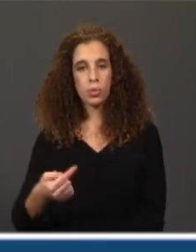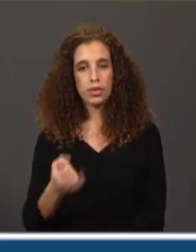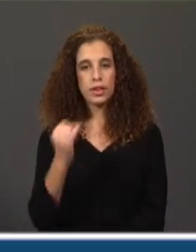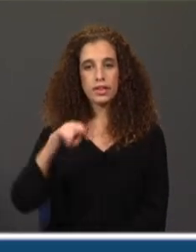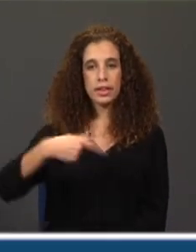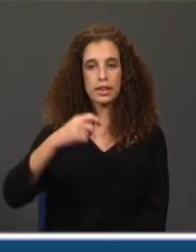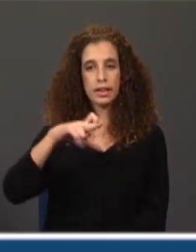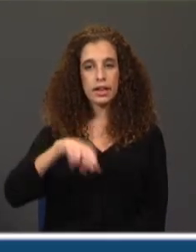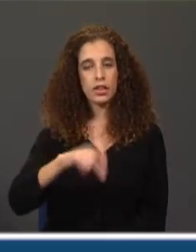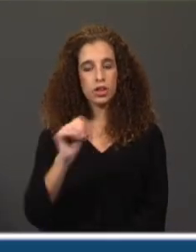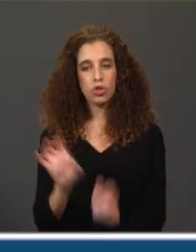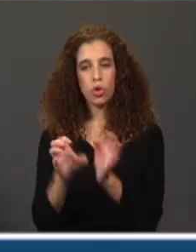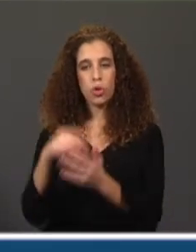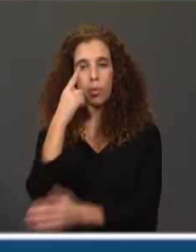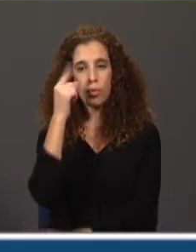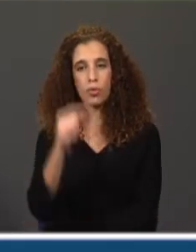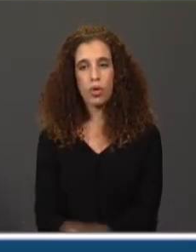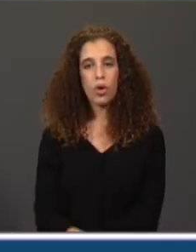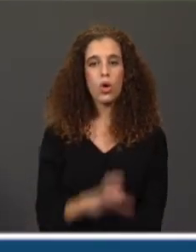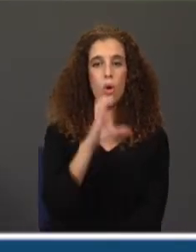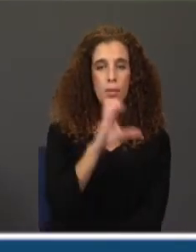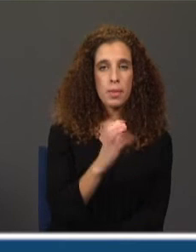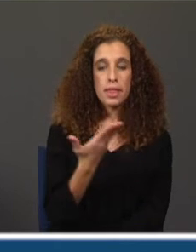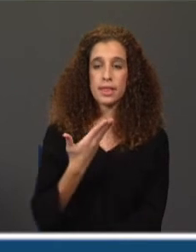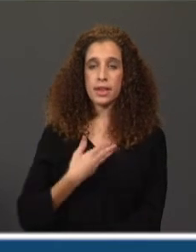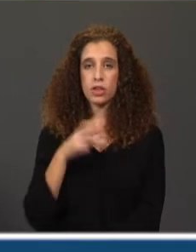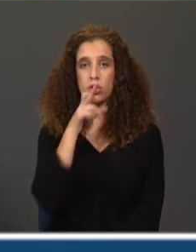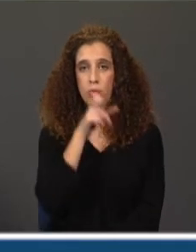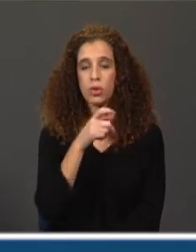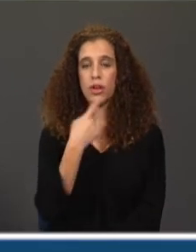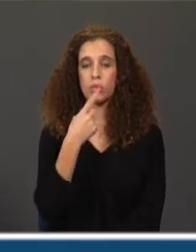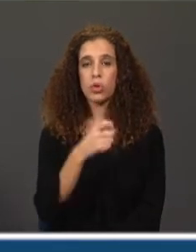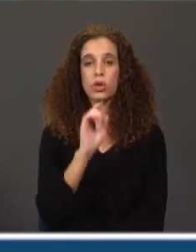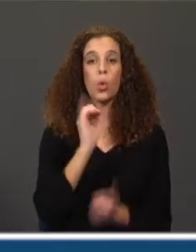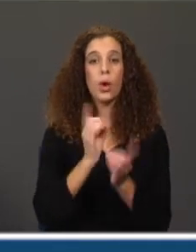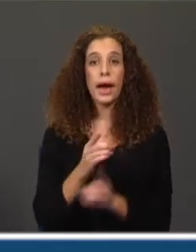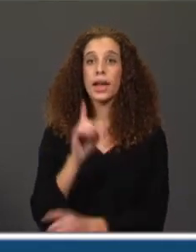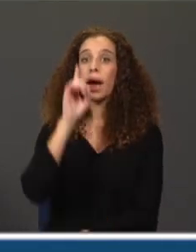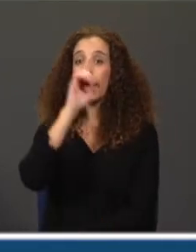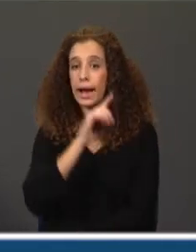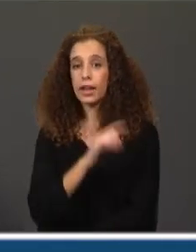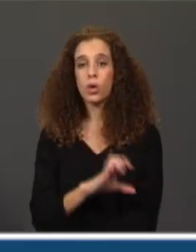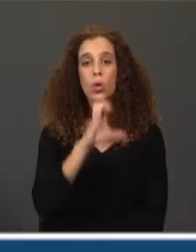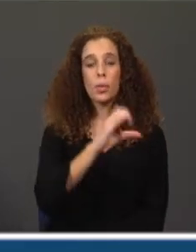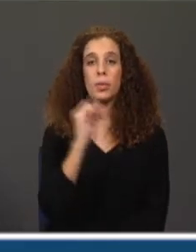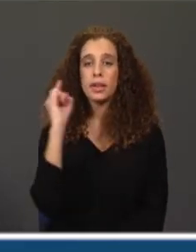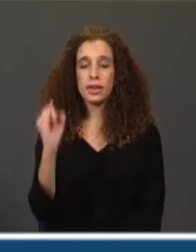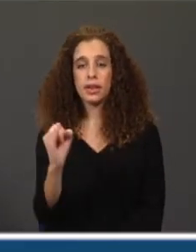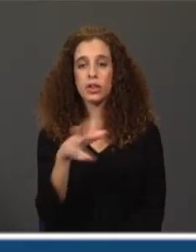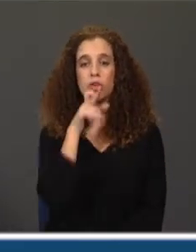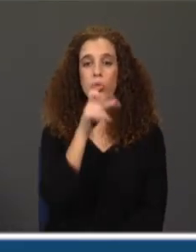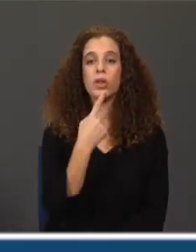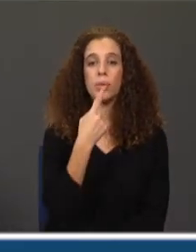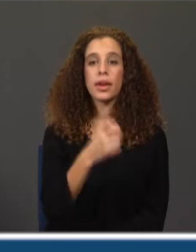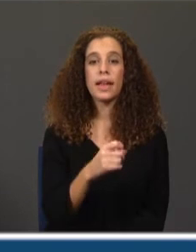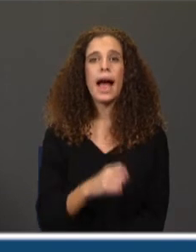internas ao grupo verbal. O complemento direto que responde às perguntas o que ou quem, o complemento indireto que responde à